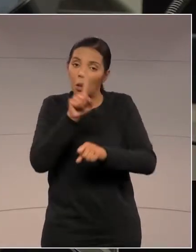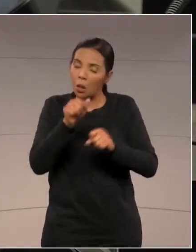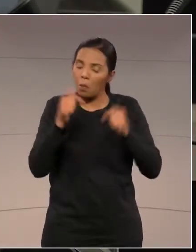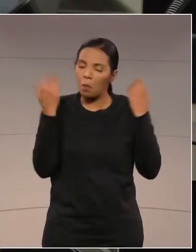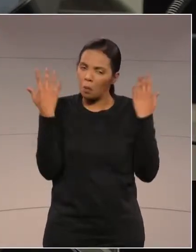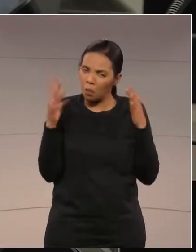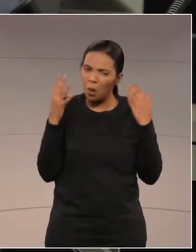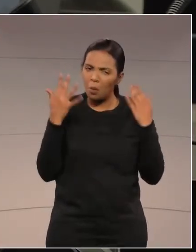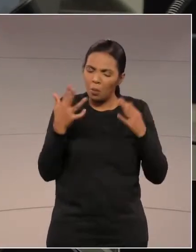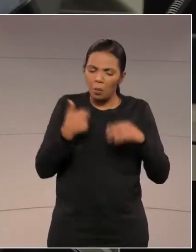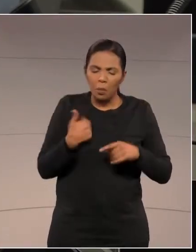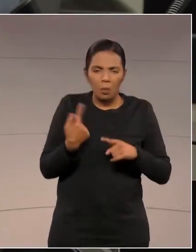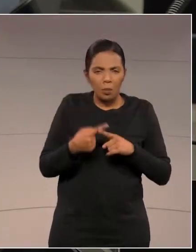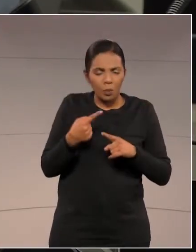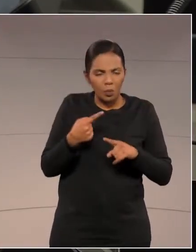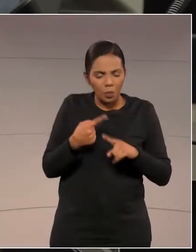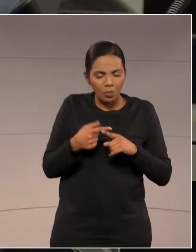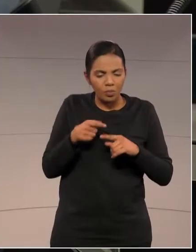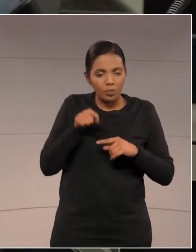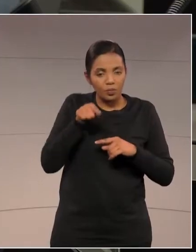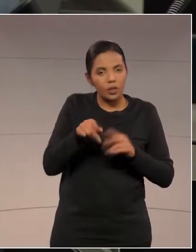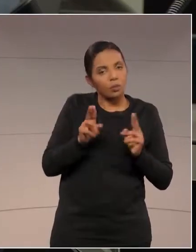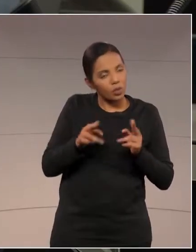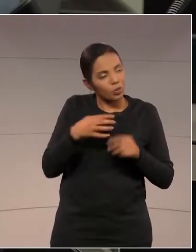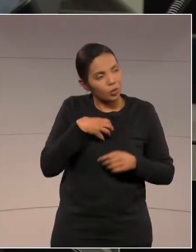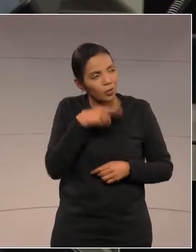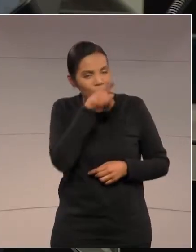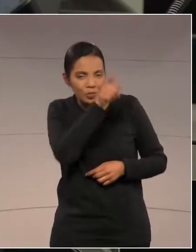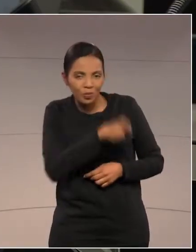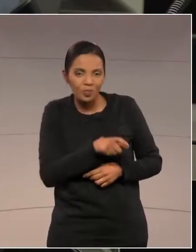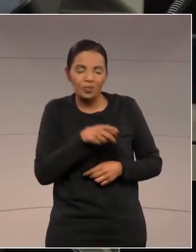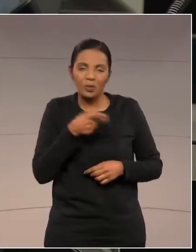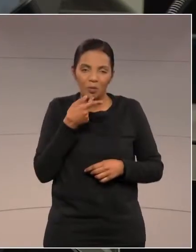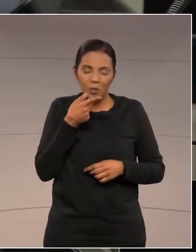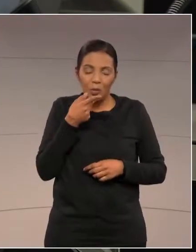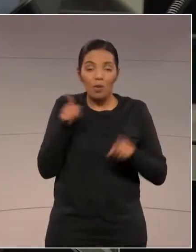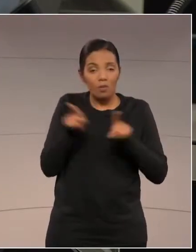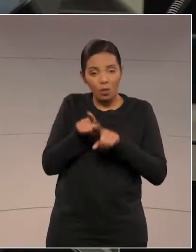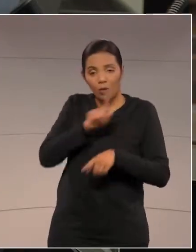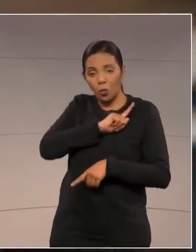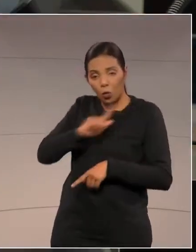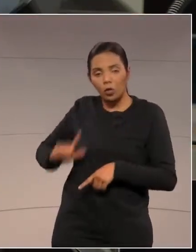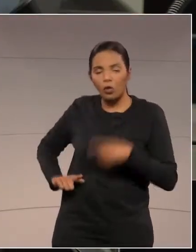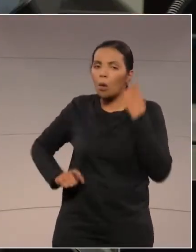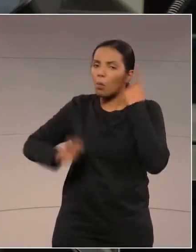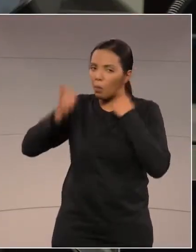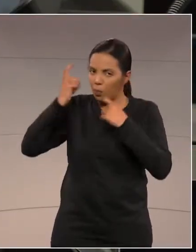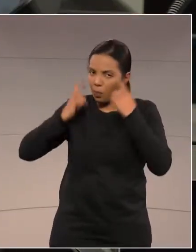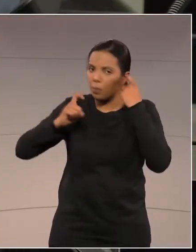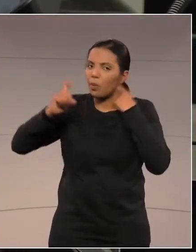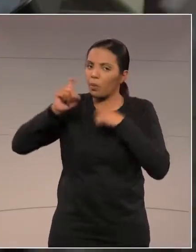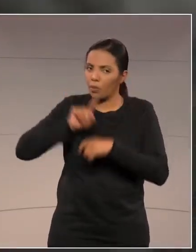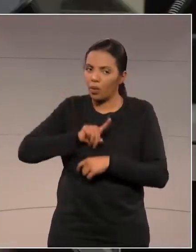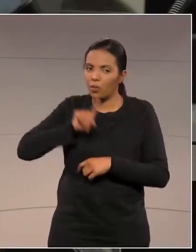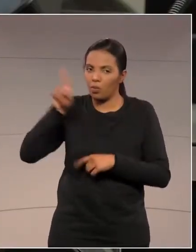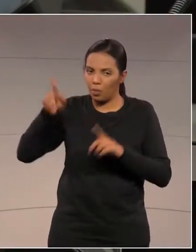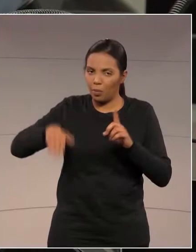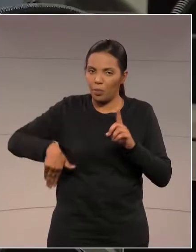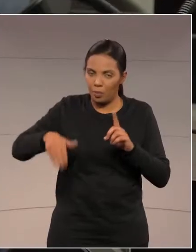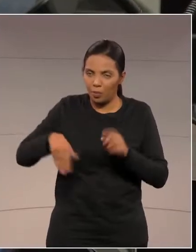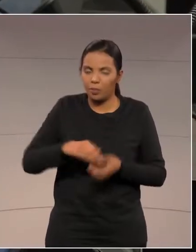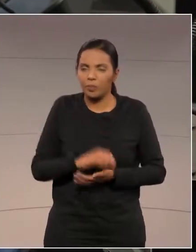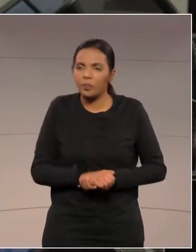porque da mesma maneira como vossa excelência, o nosso governador também está preocupado com o nosso litoral.